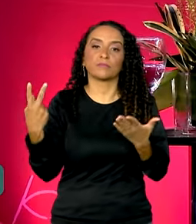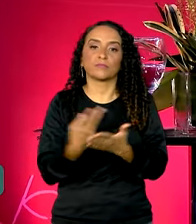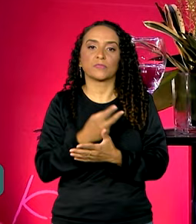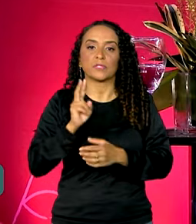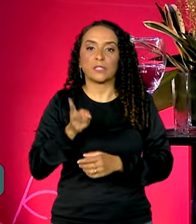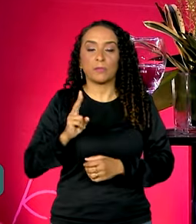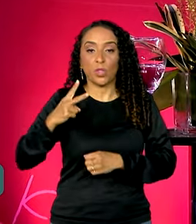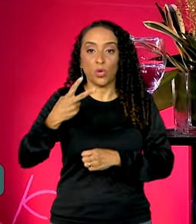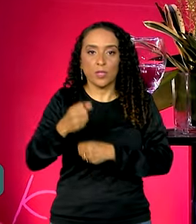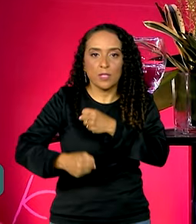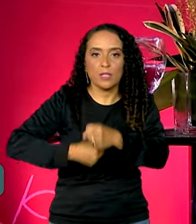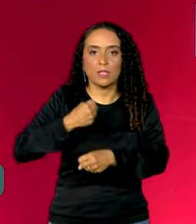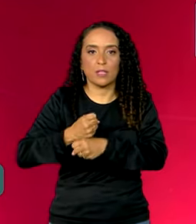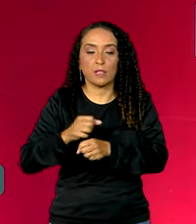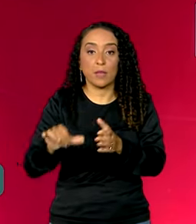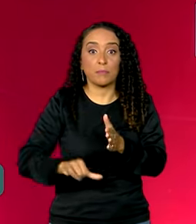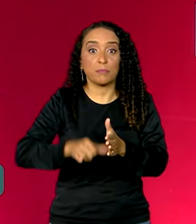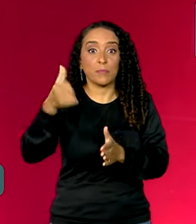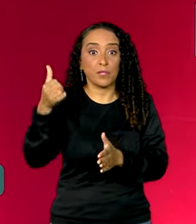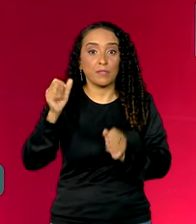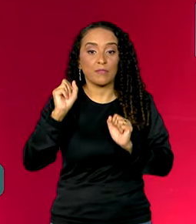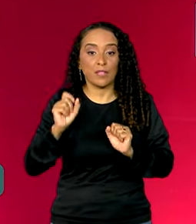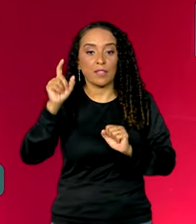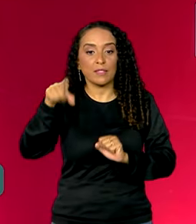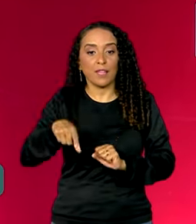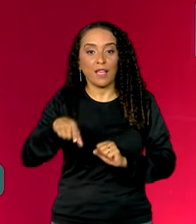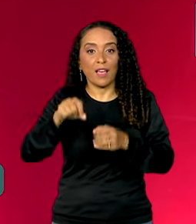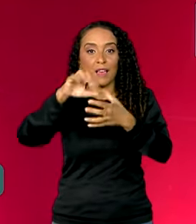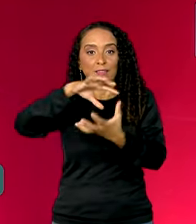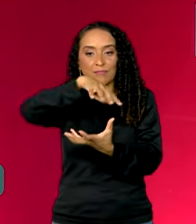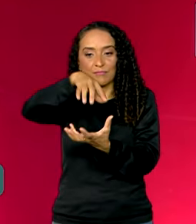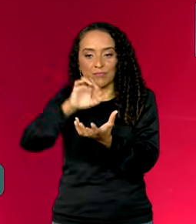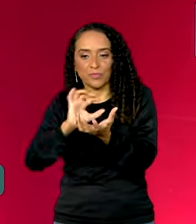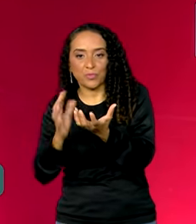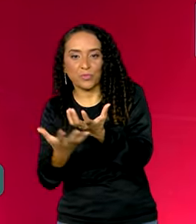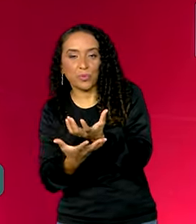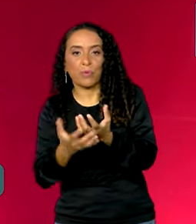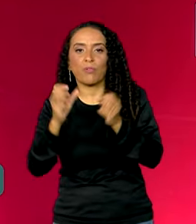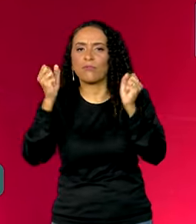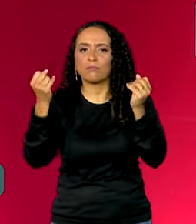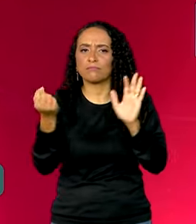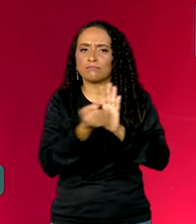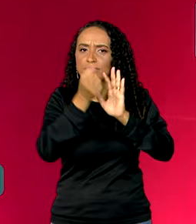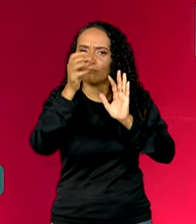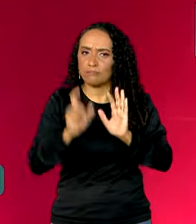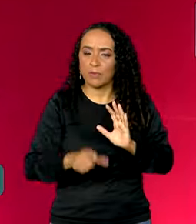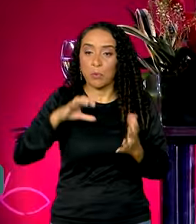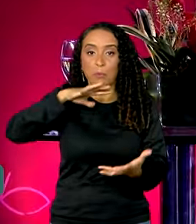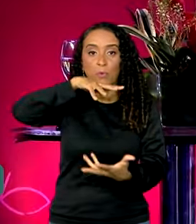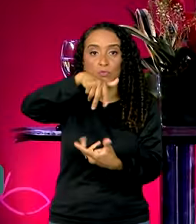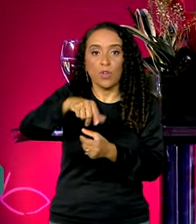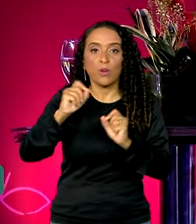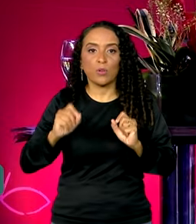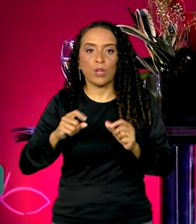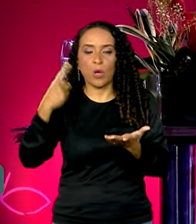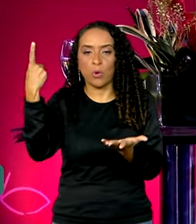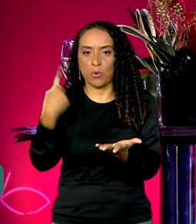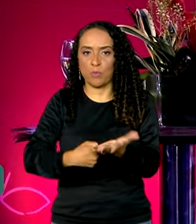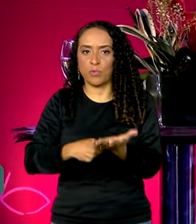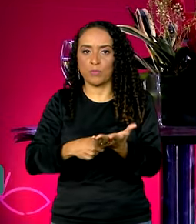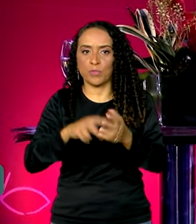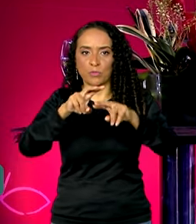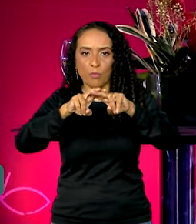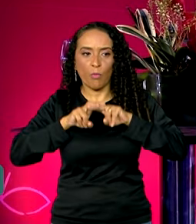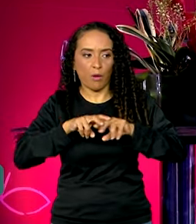cada dois anos, pela primeira vez ser no Hemisfério Sul. Disse que foi pactuado mundialmente o compromisso pela